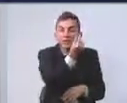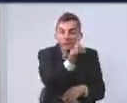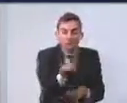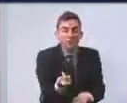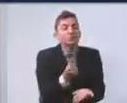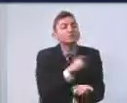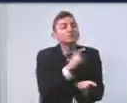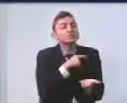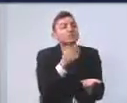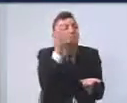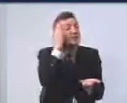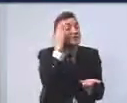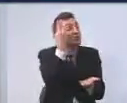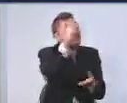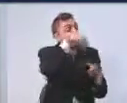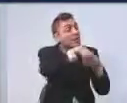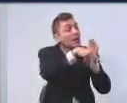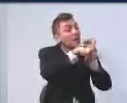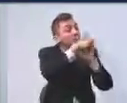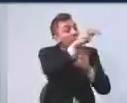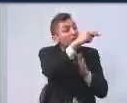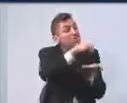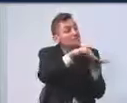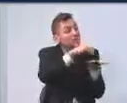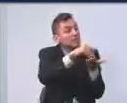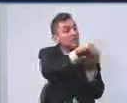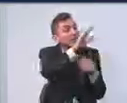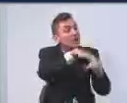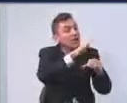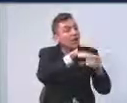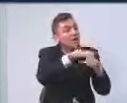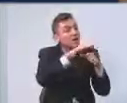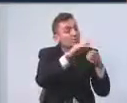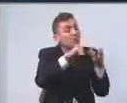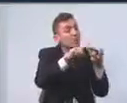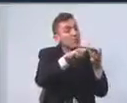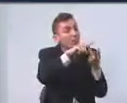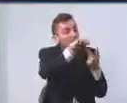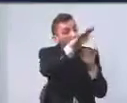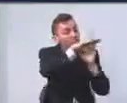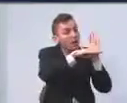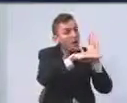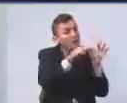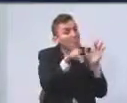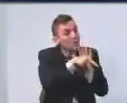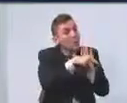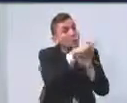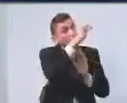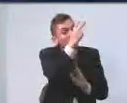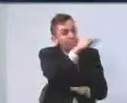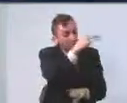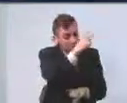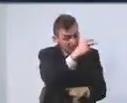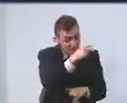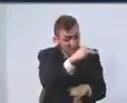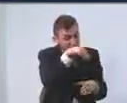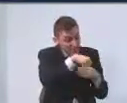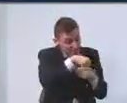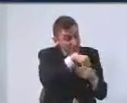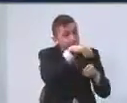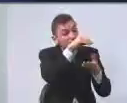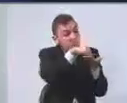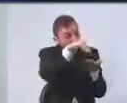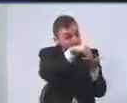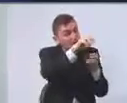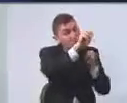uma definição por ela elaborada, e em cima daquela definição elaborada pela Secretaria de